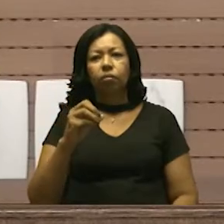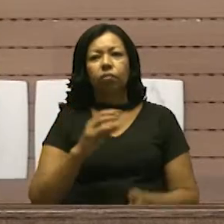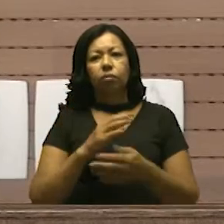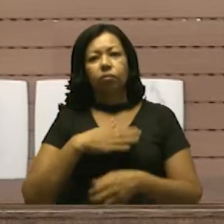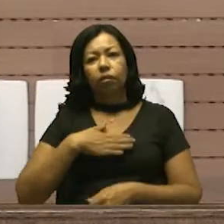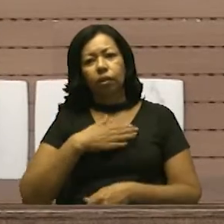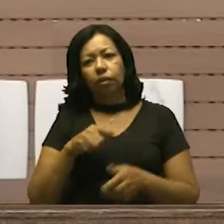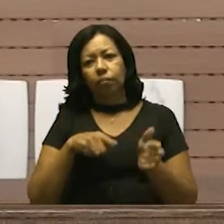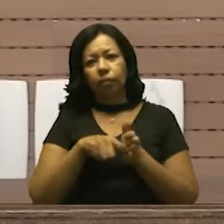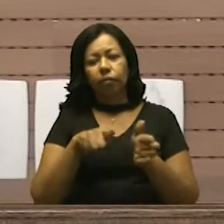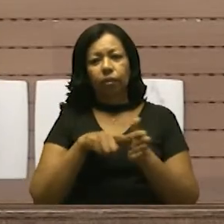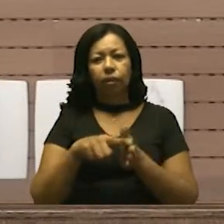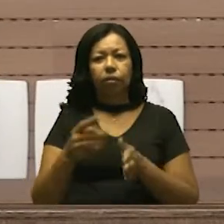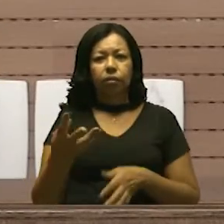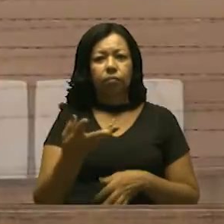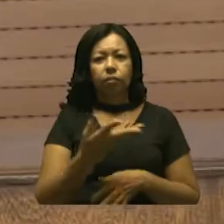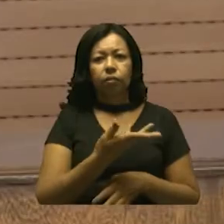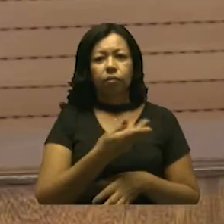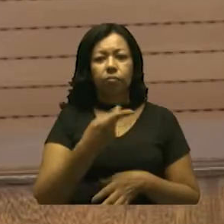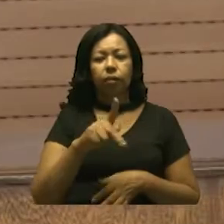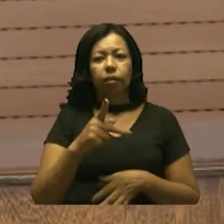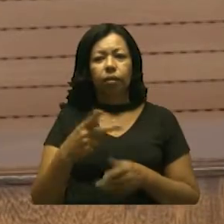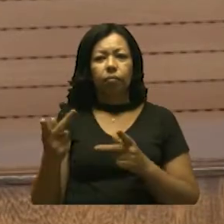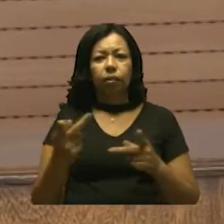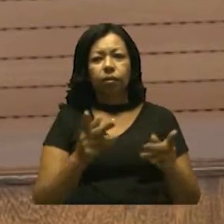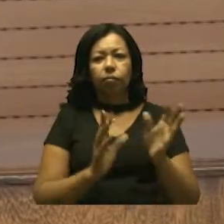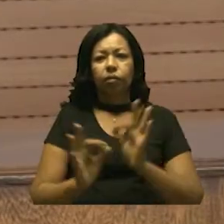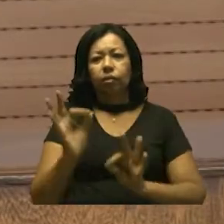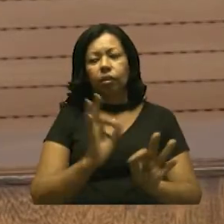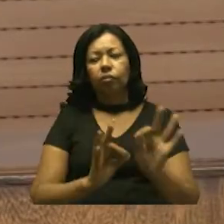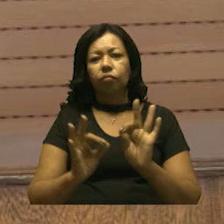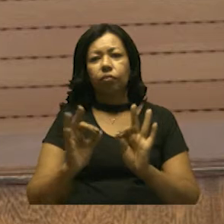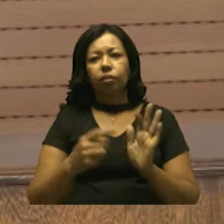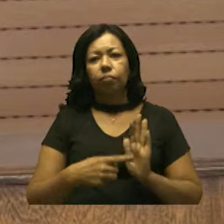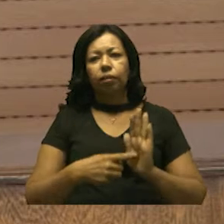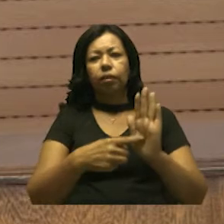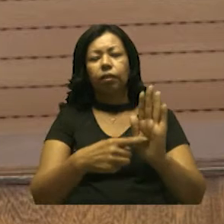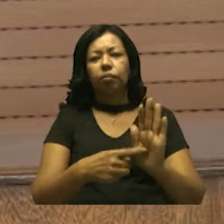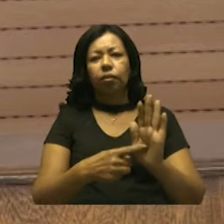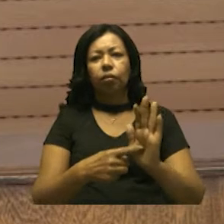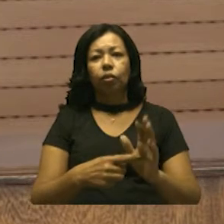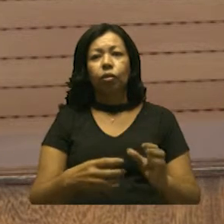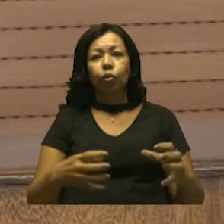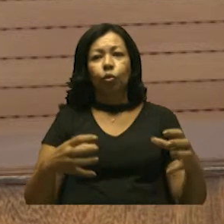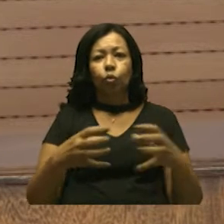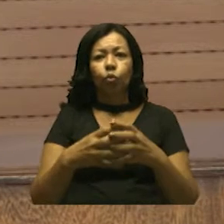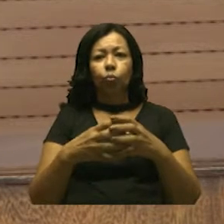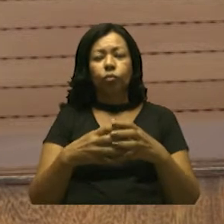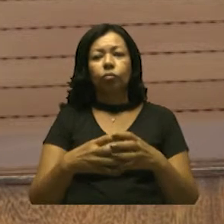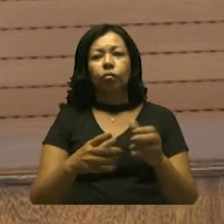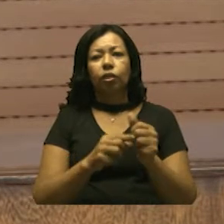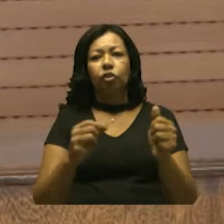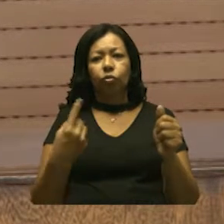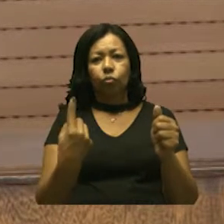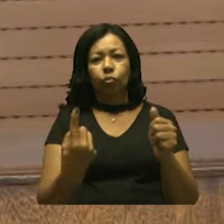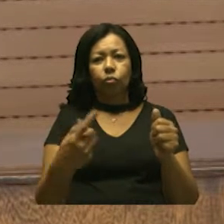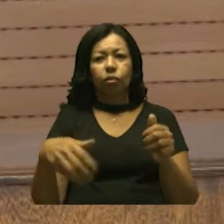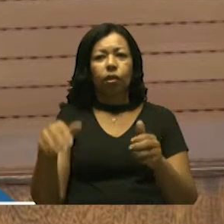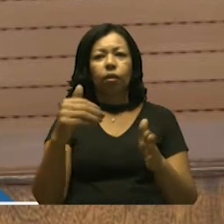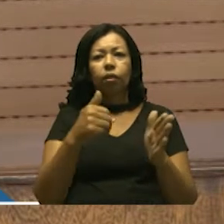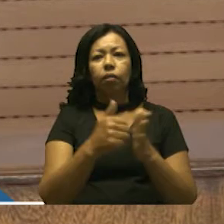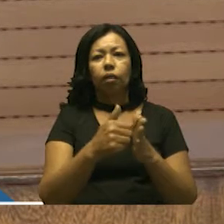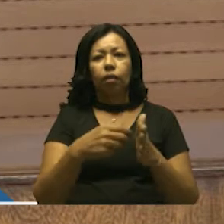consultasse o plenário para que o presente projeto fosse apreciado em grupo do artigo primeiro